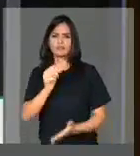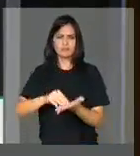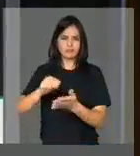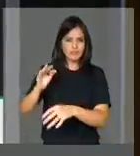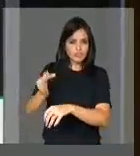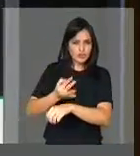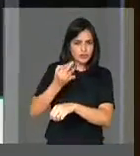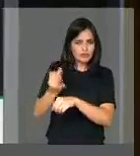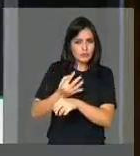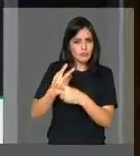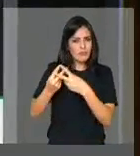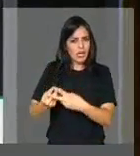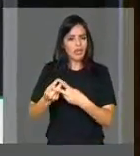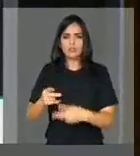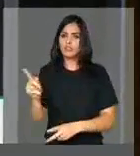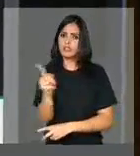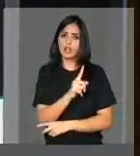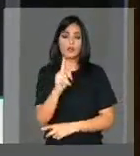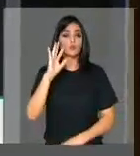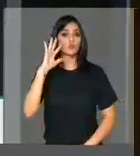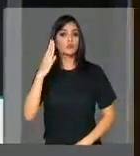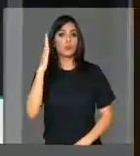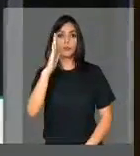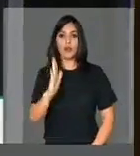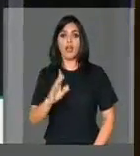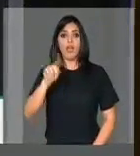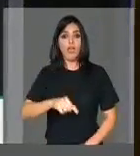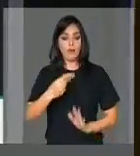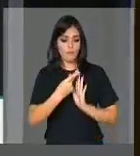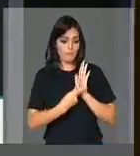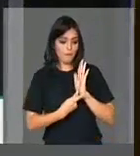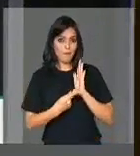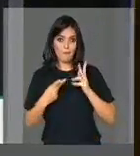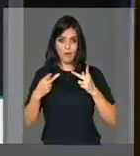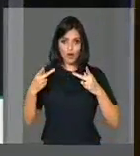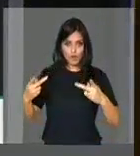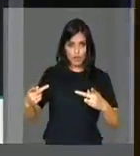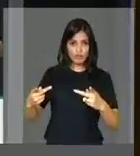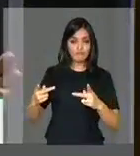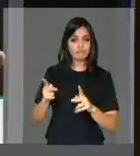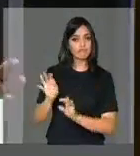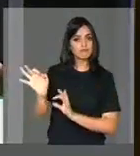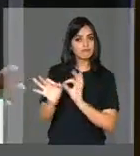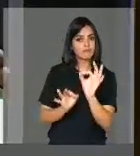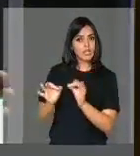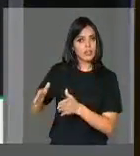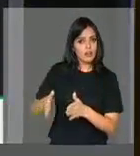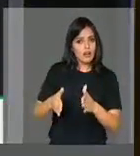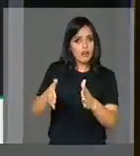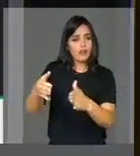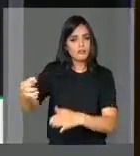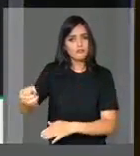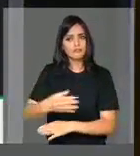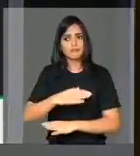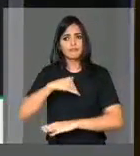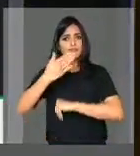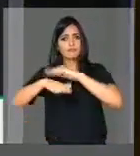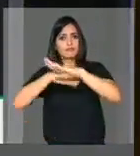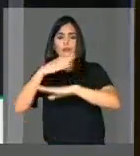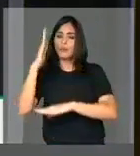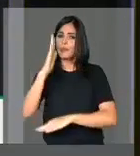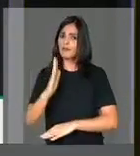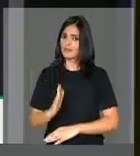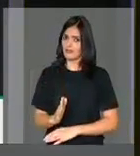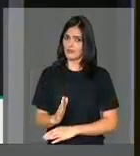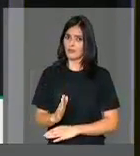saída para o Brasil é falar de projetos, de um novo caminho para reconstruir esse